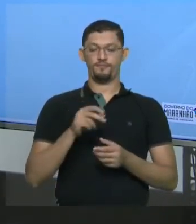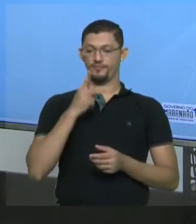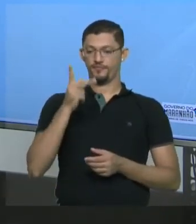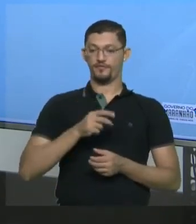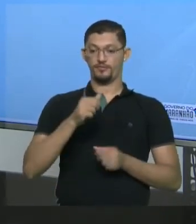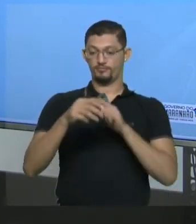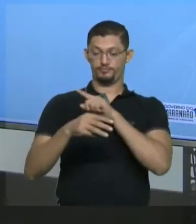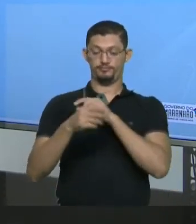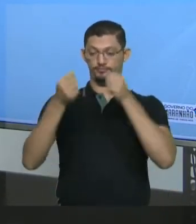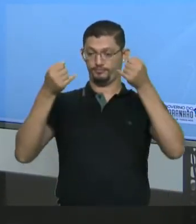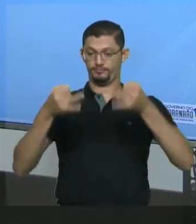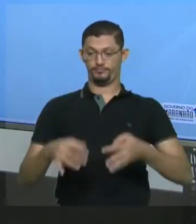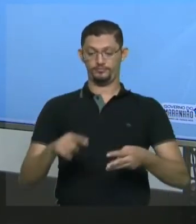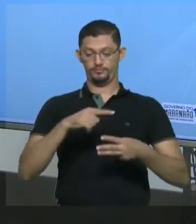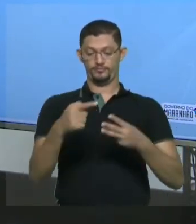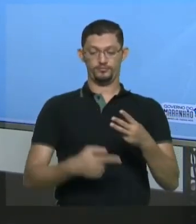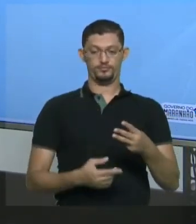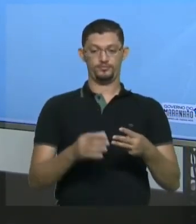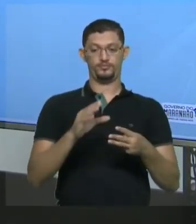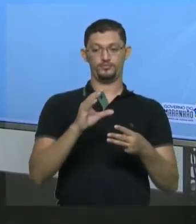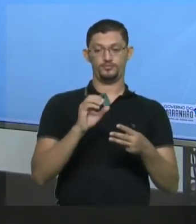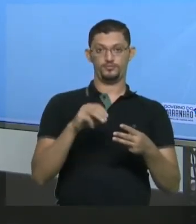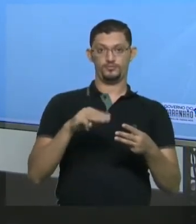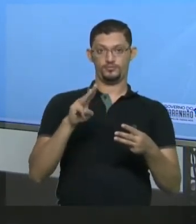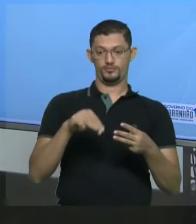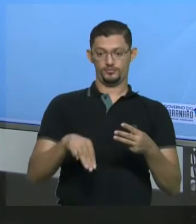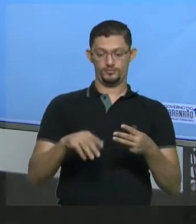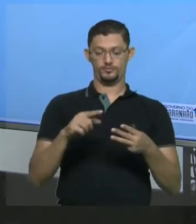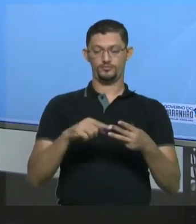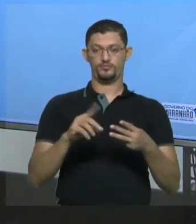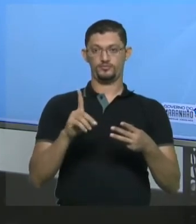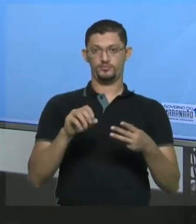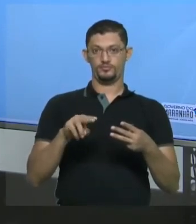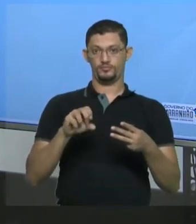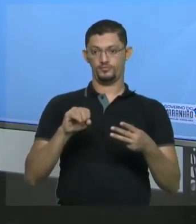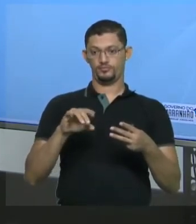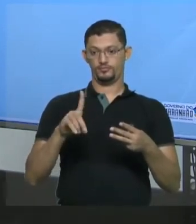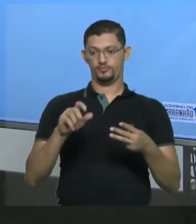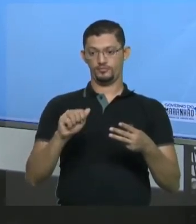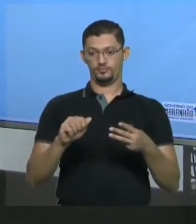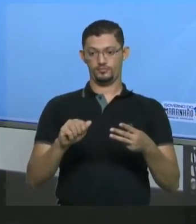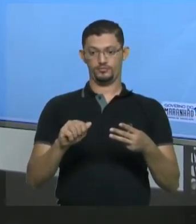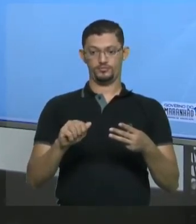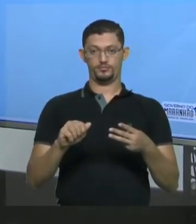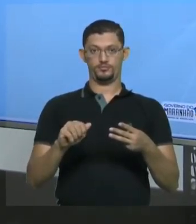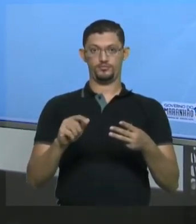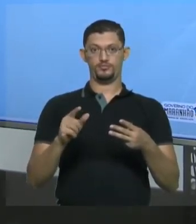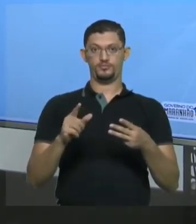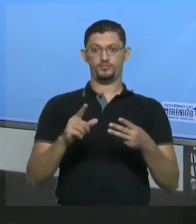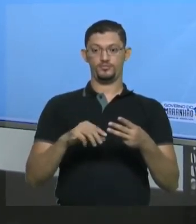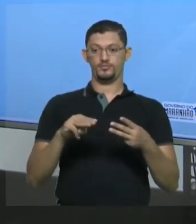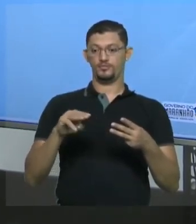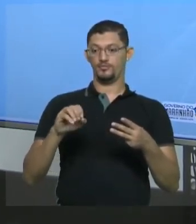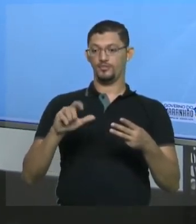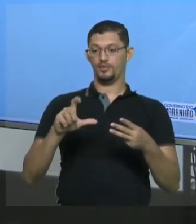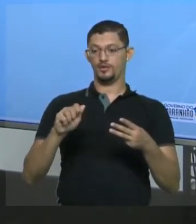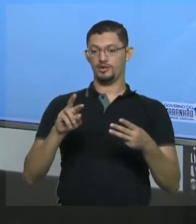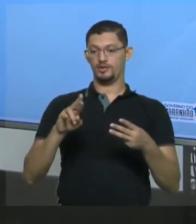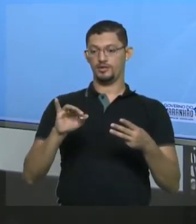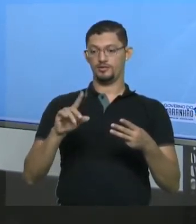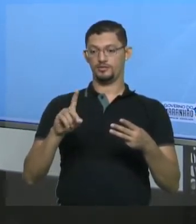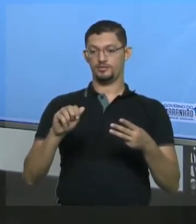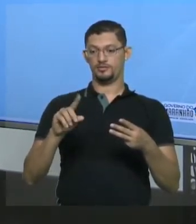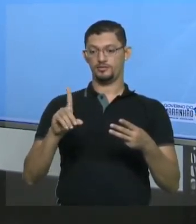Preste atenção, você já viu concentração comum, você já viu densidade e estamos vendo agora molaridade. Ok?